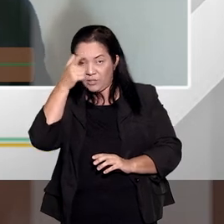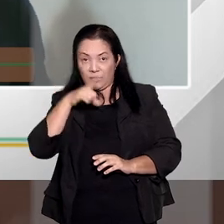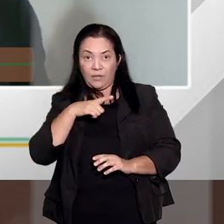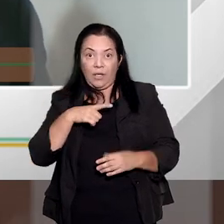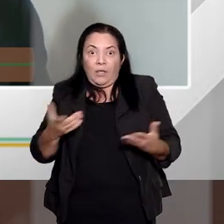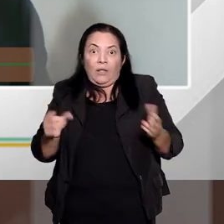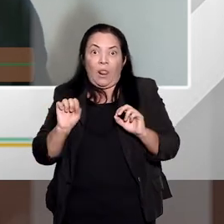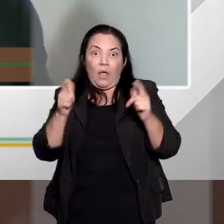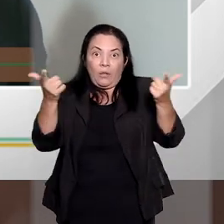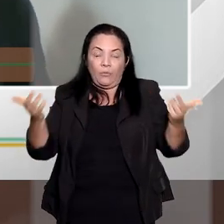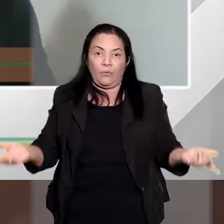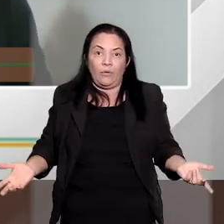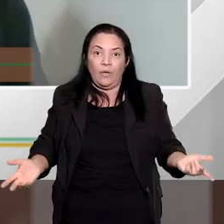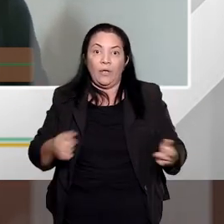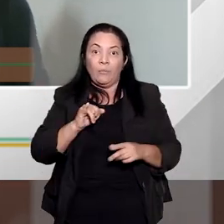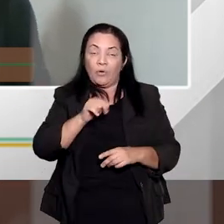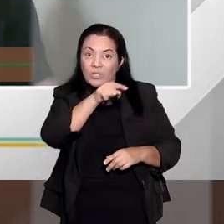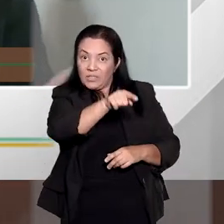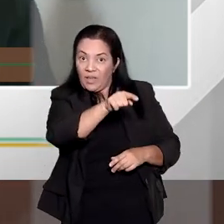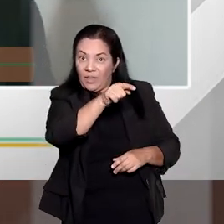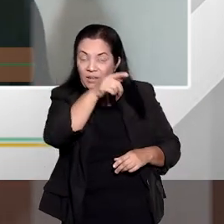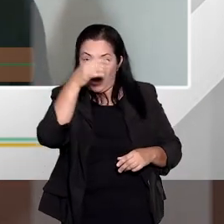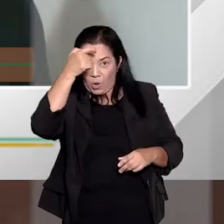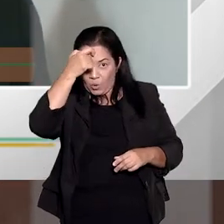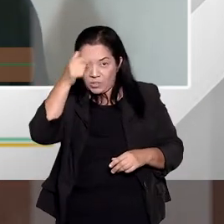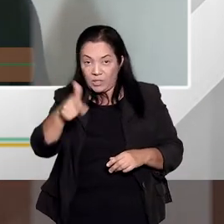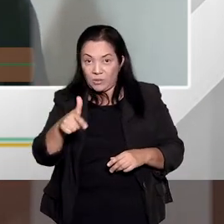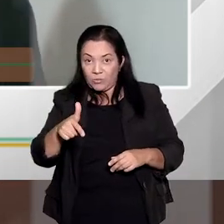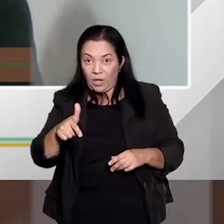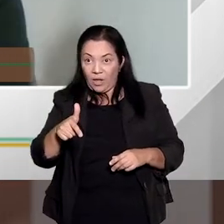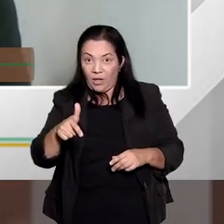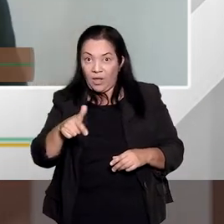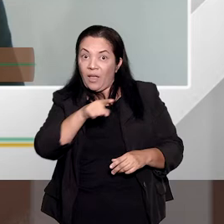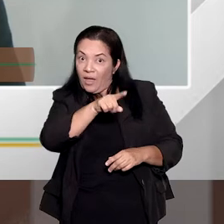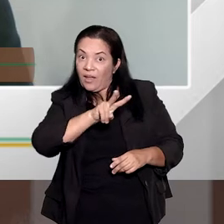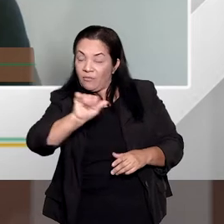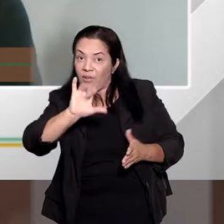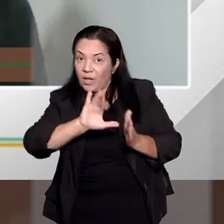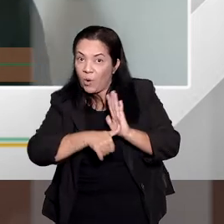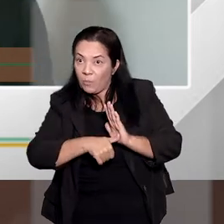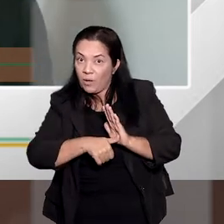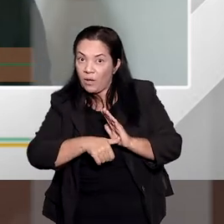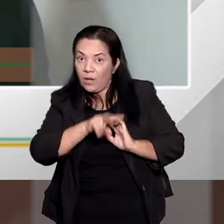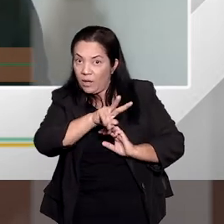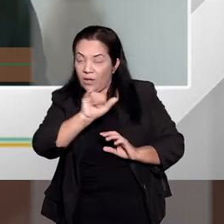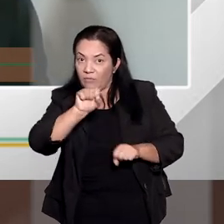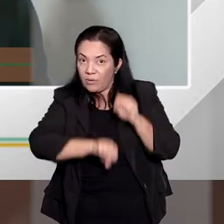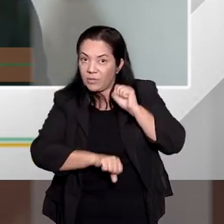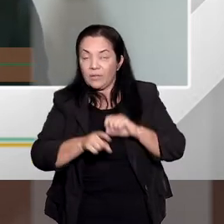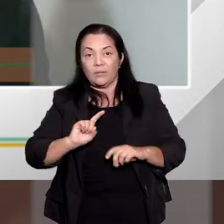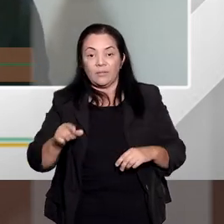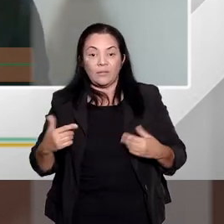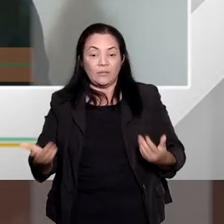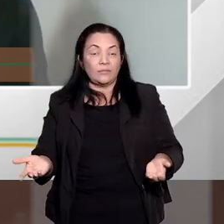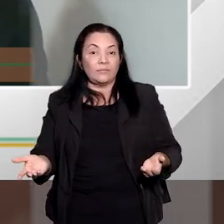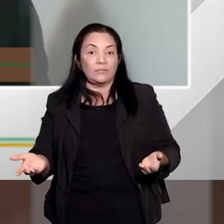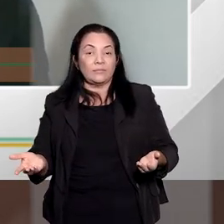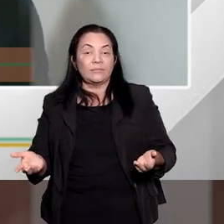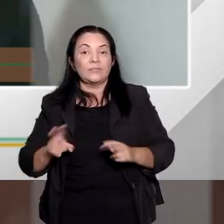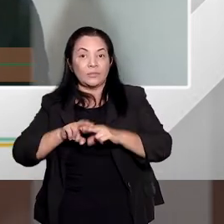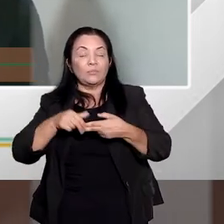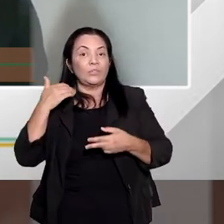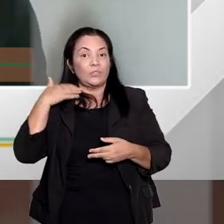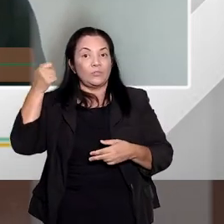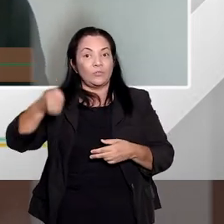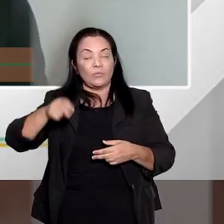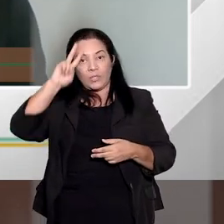crime para começo de conversa, então não pode o juiz valorar isso como duas vezes, como elemento